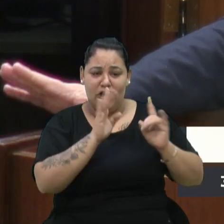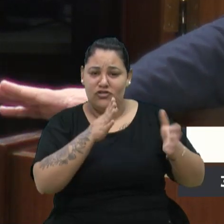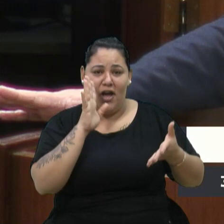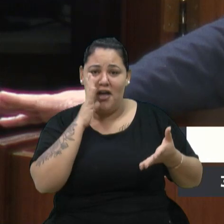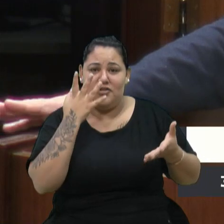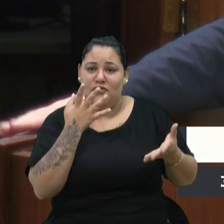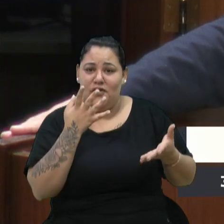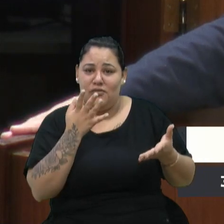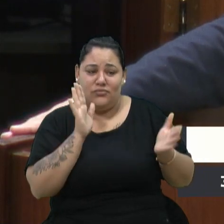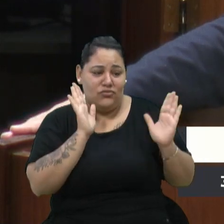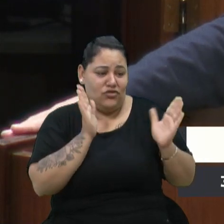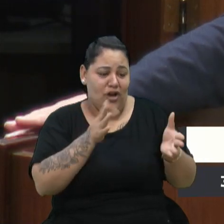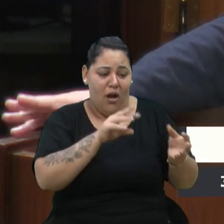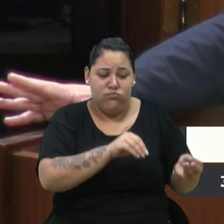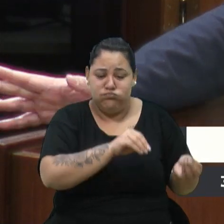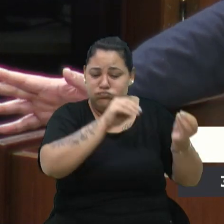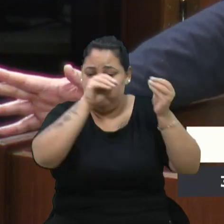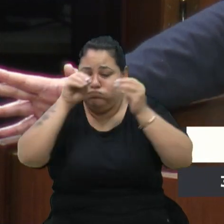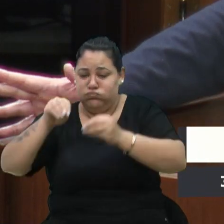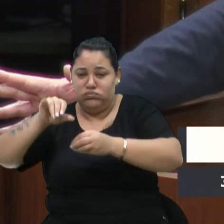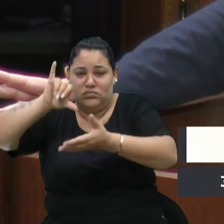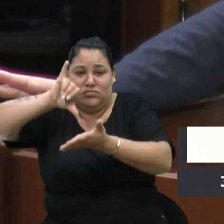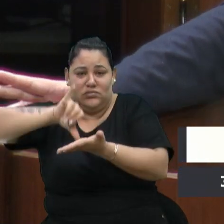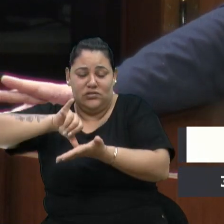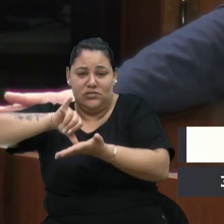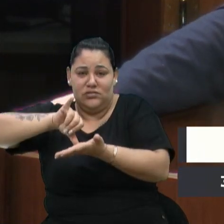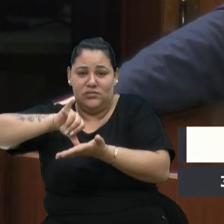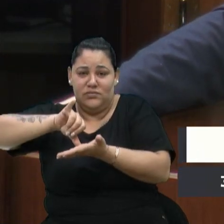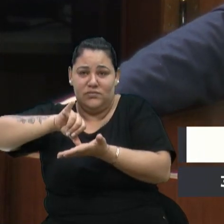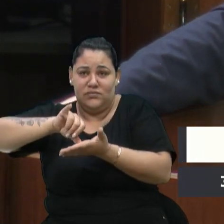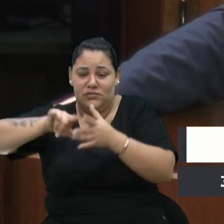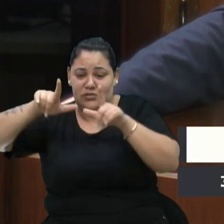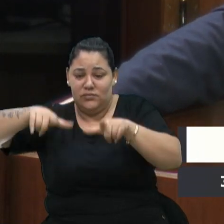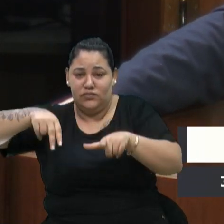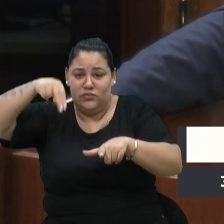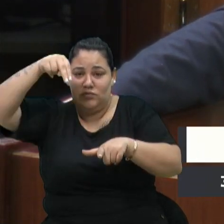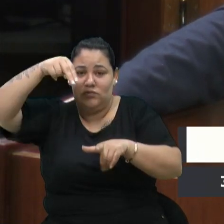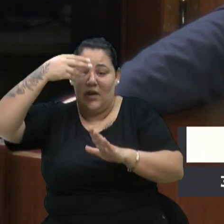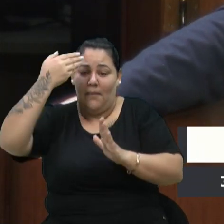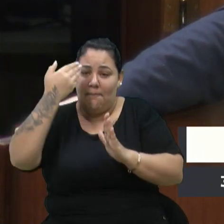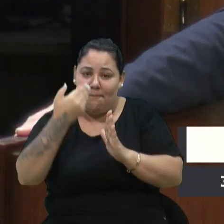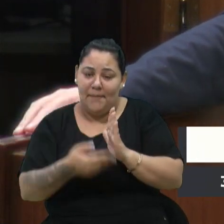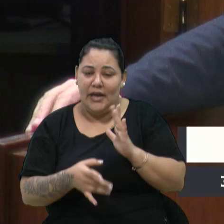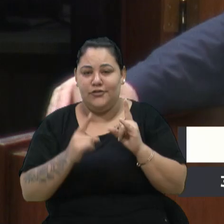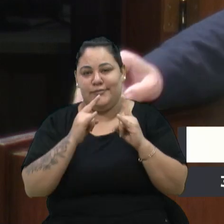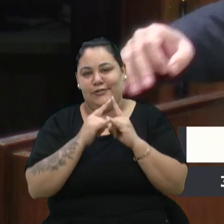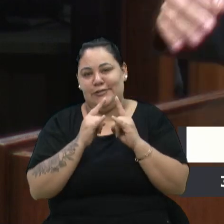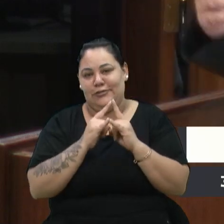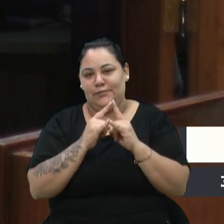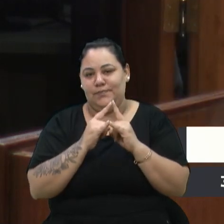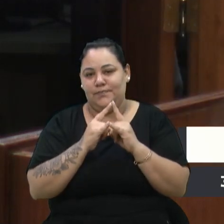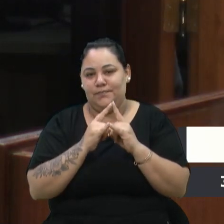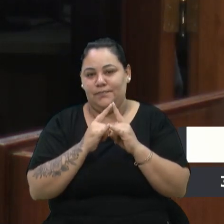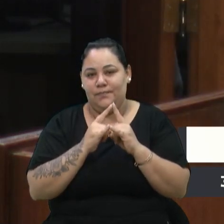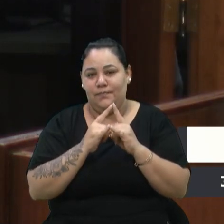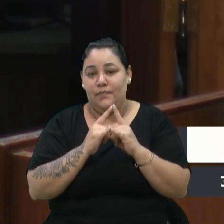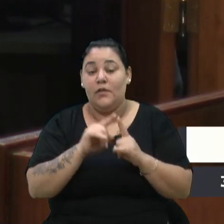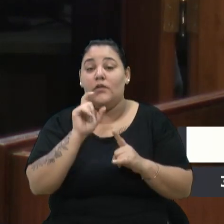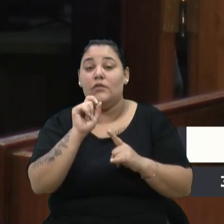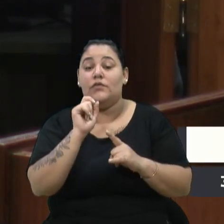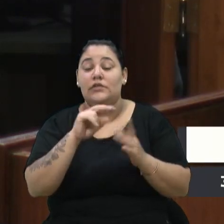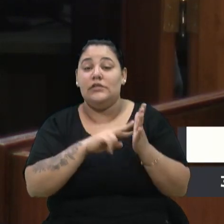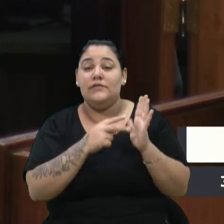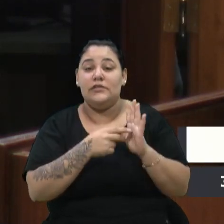já está no centro da cidade, e a Zona Norte perde mais uma entidade. Então, eu quero dizer com isso, já lhe